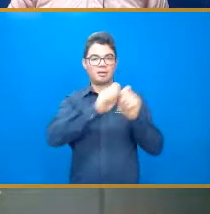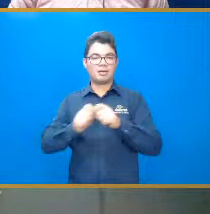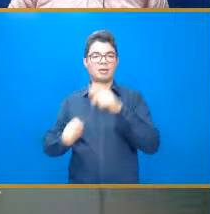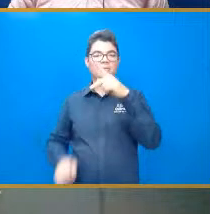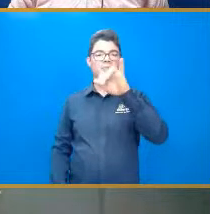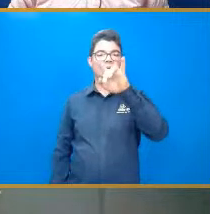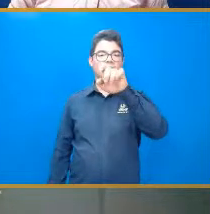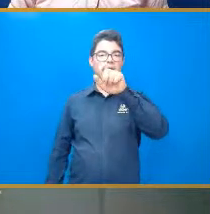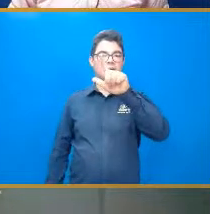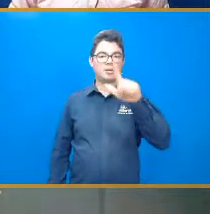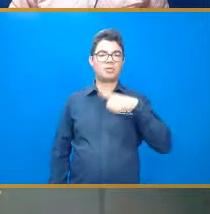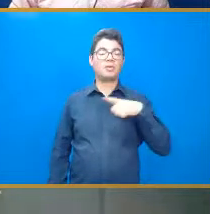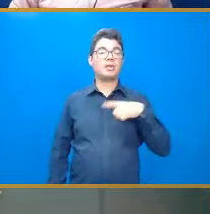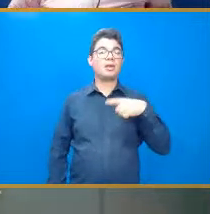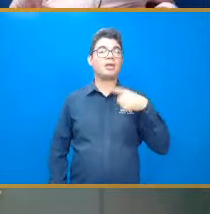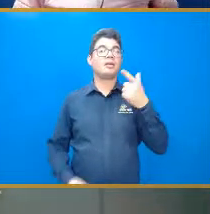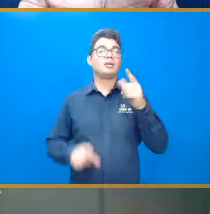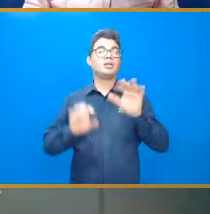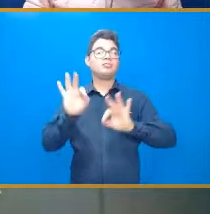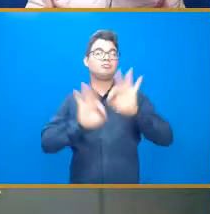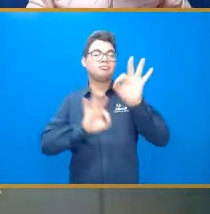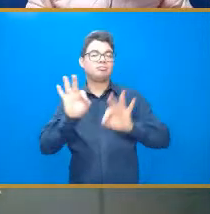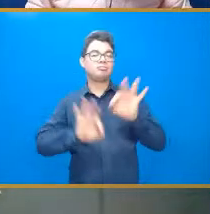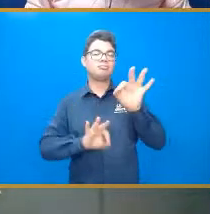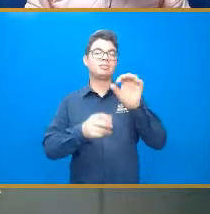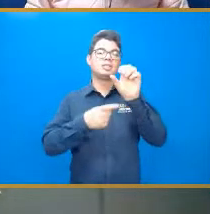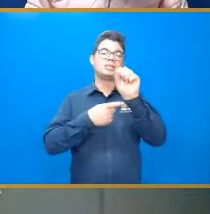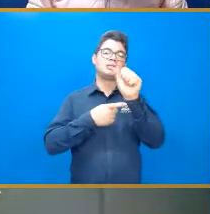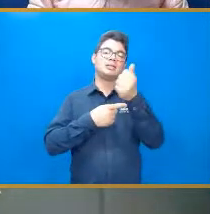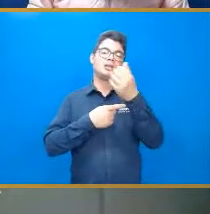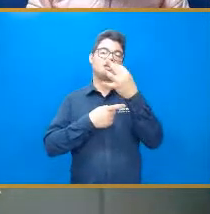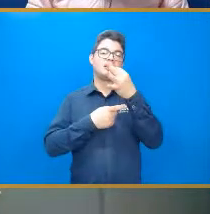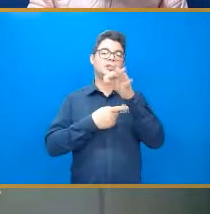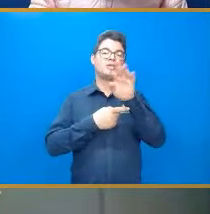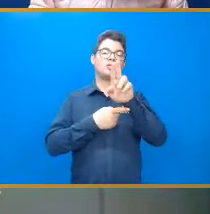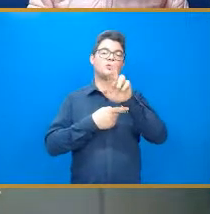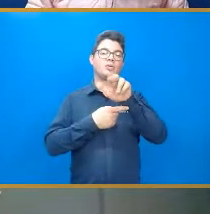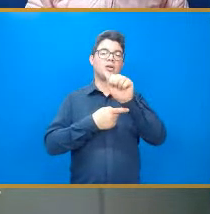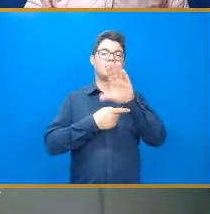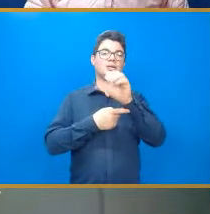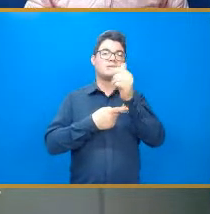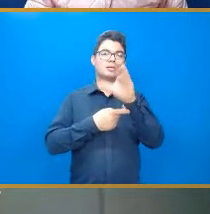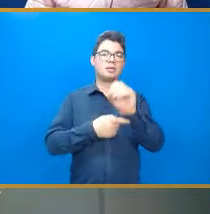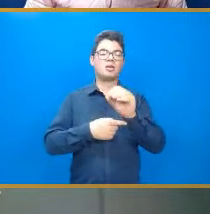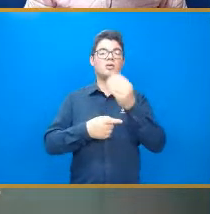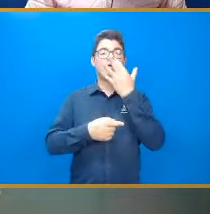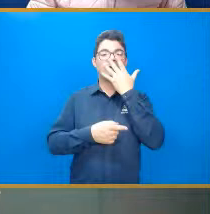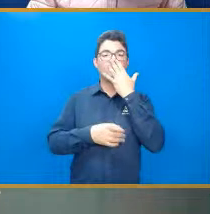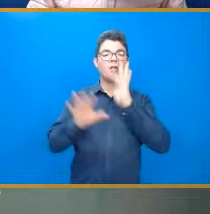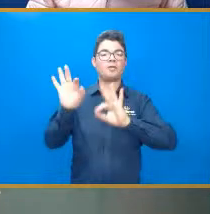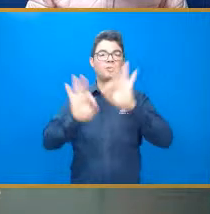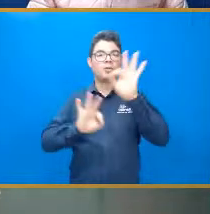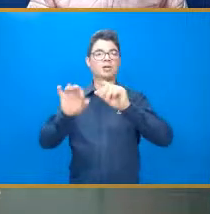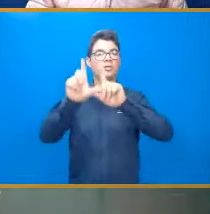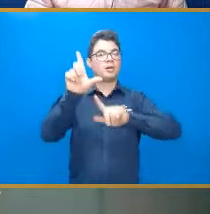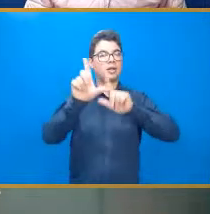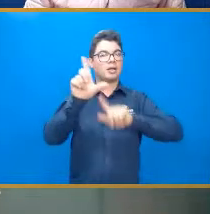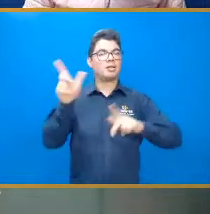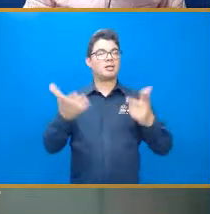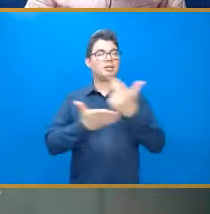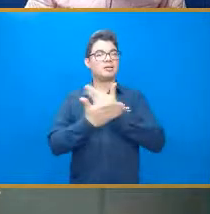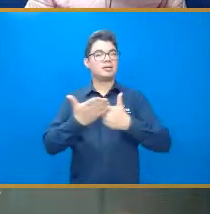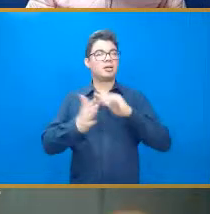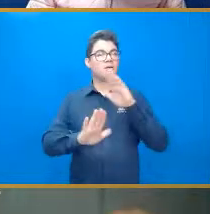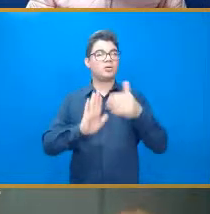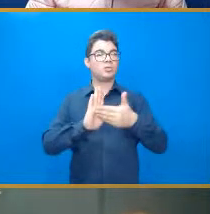onde vai ter lá um brilho, uma matiz, uma saturação, que vai dar ali a cor, que vai dar o formato, então as letras, os desenhos, tudo isso é